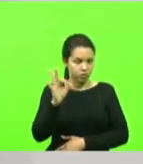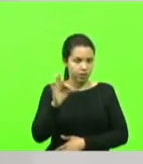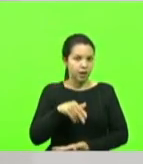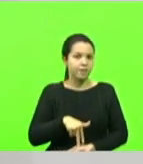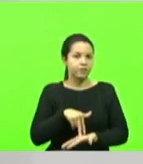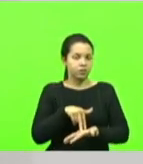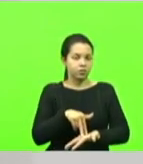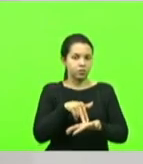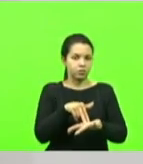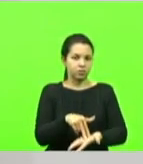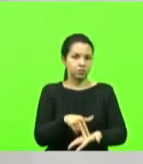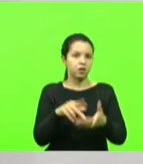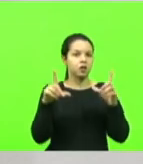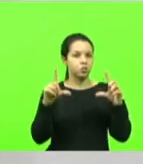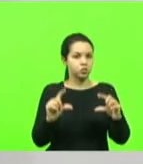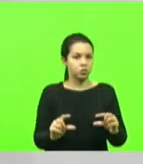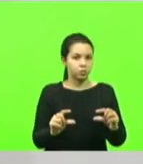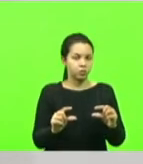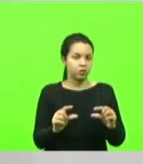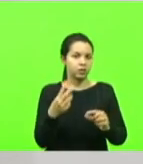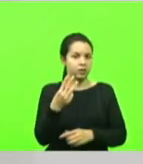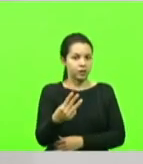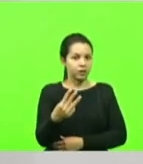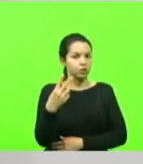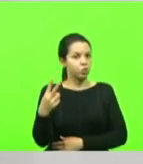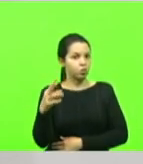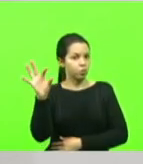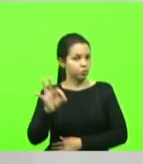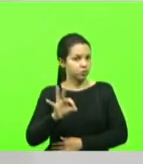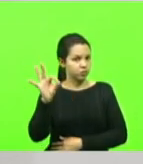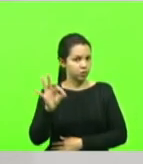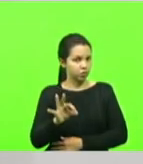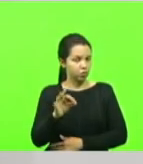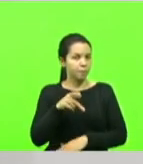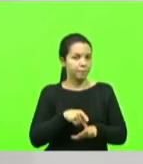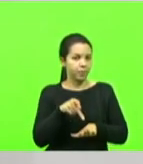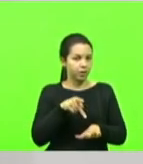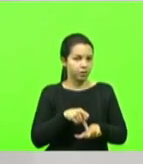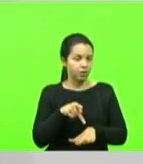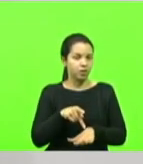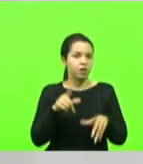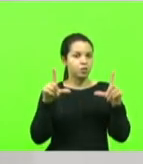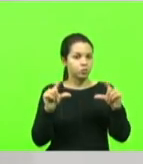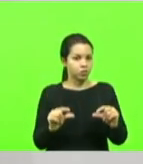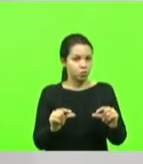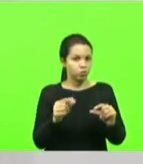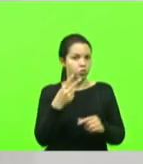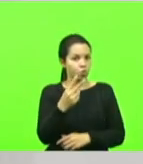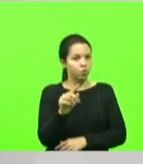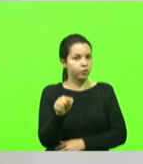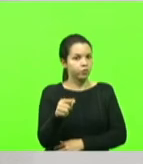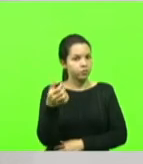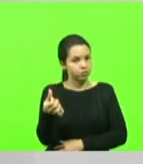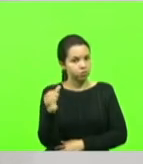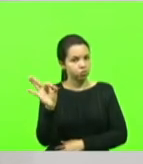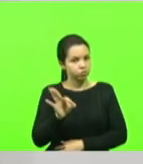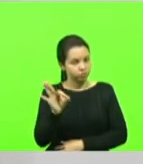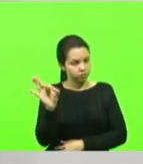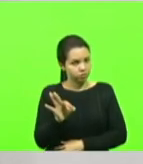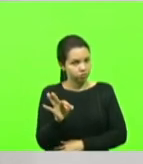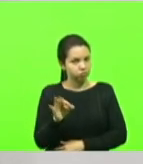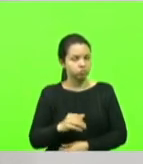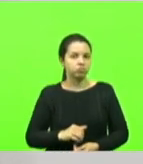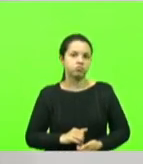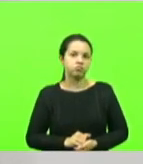Navegantes, redução de 32%, e Penha, redução de 2,6%. Então,